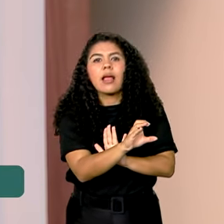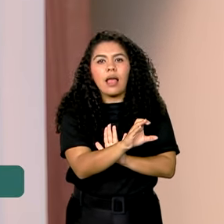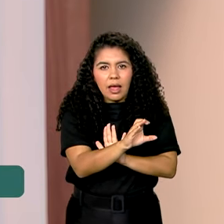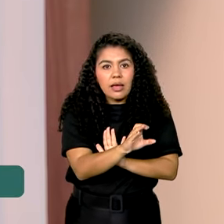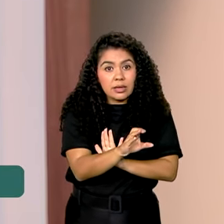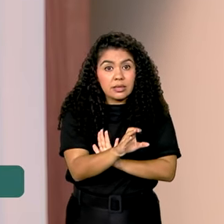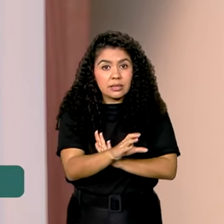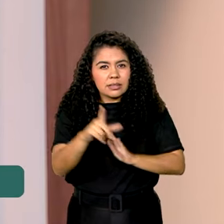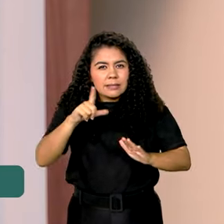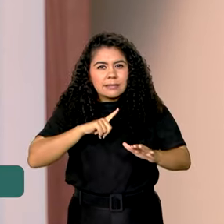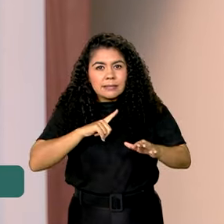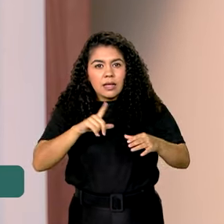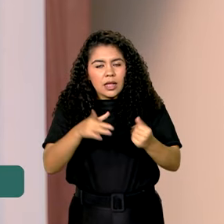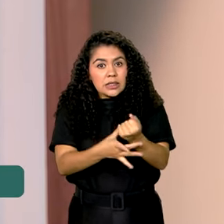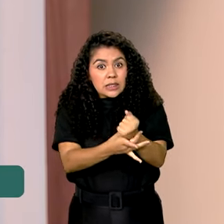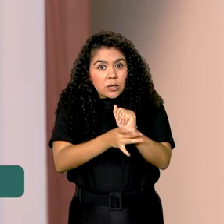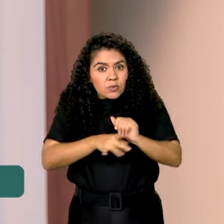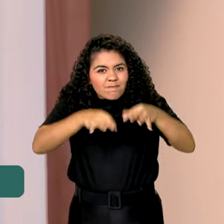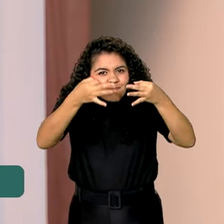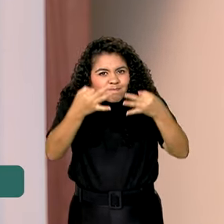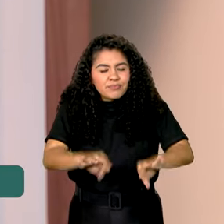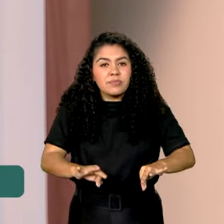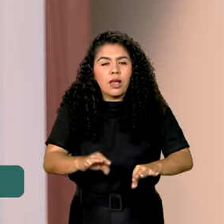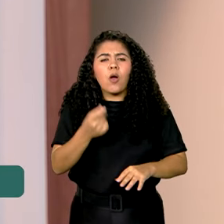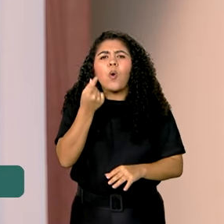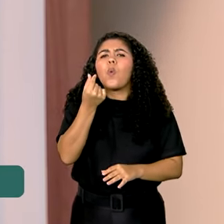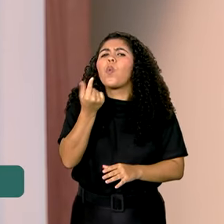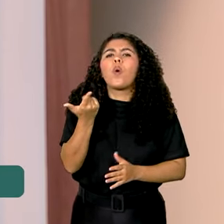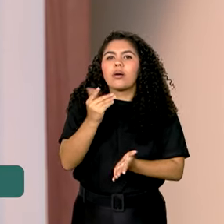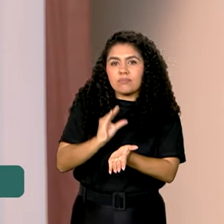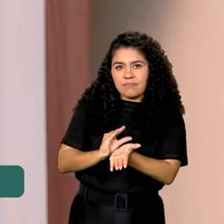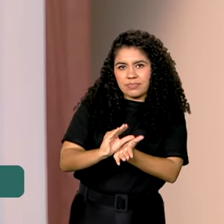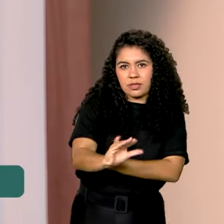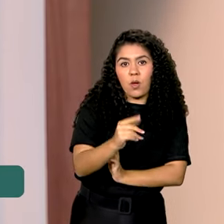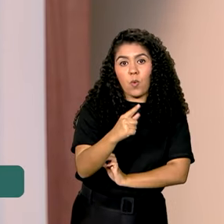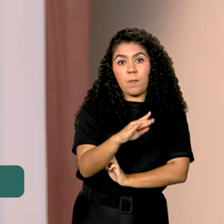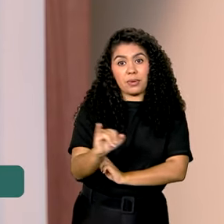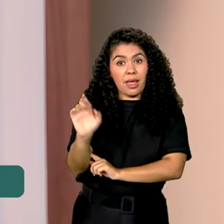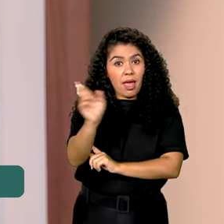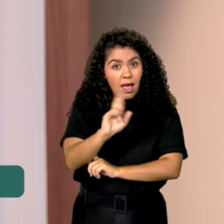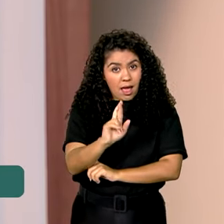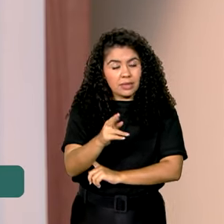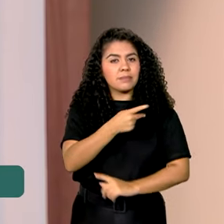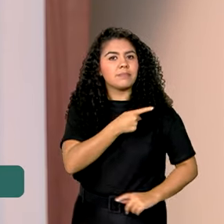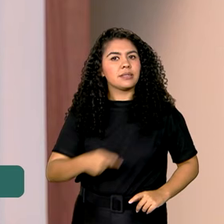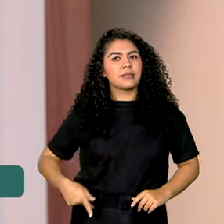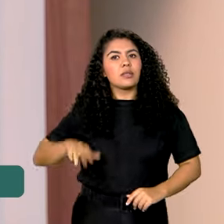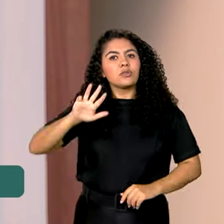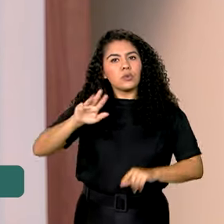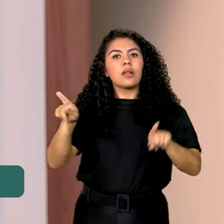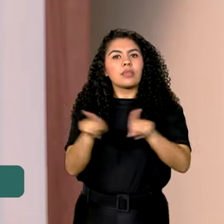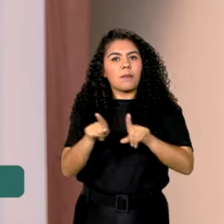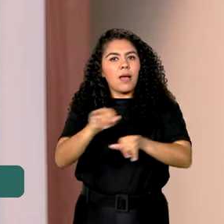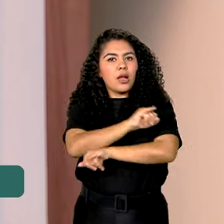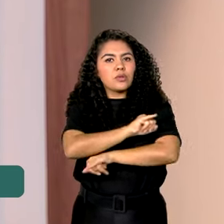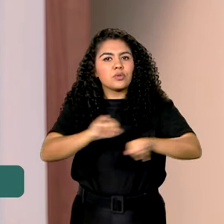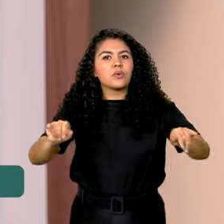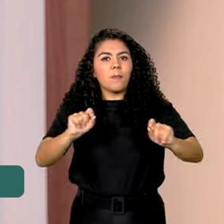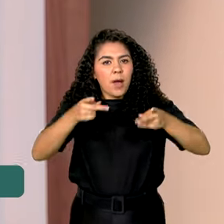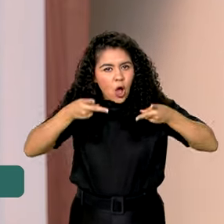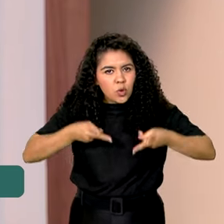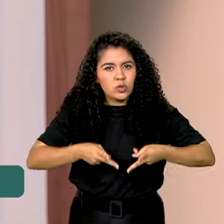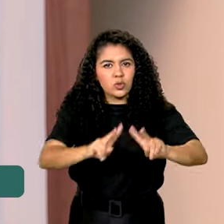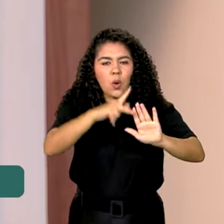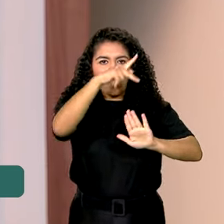certificação máxima de segurança biológica. O investimento é de um bilhão de reais. Lula anunciou ainda a continuidade